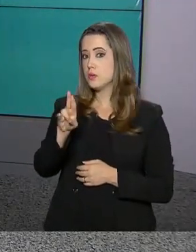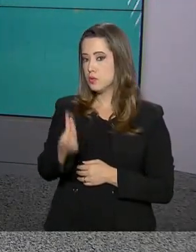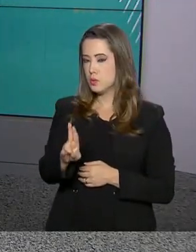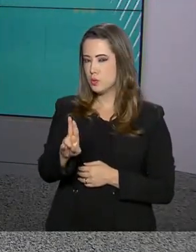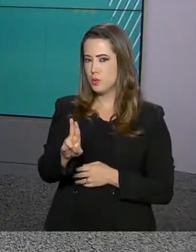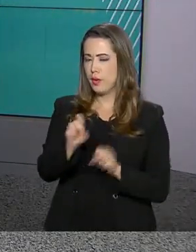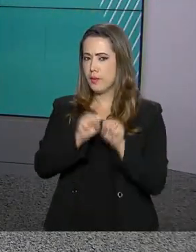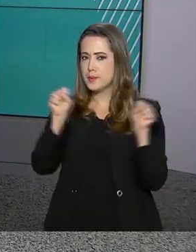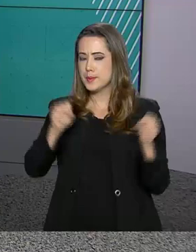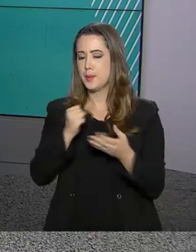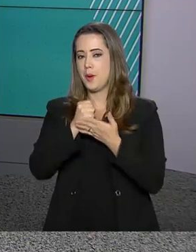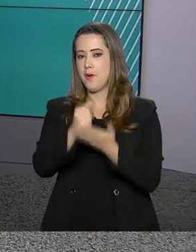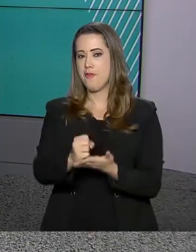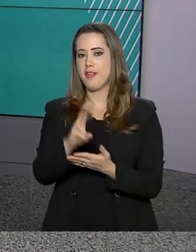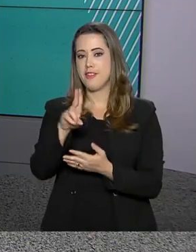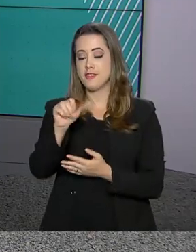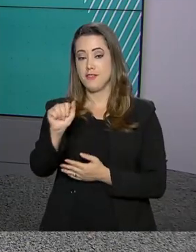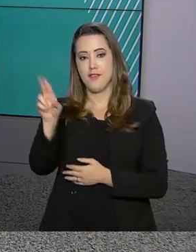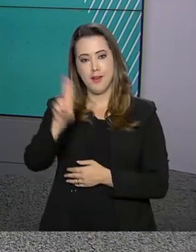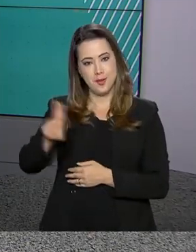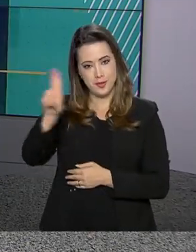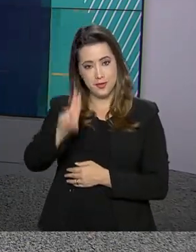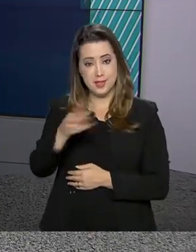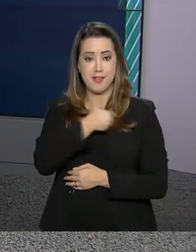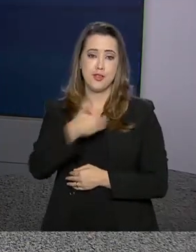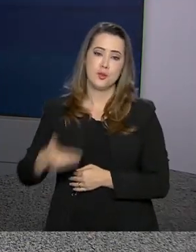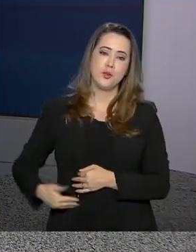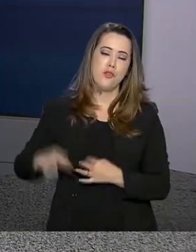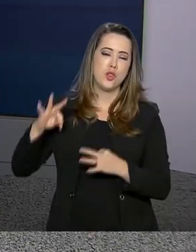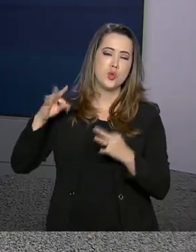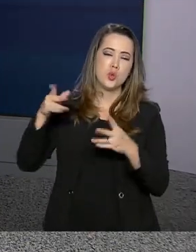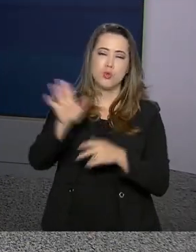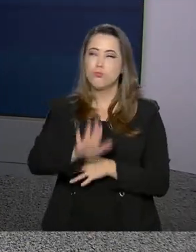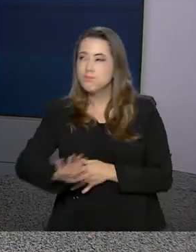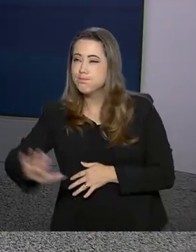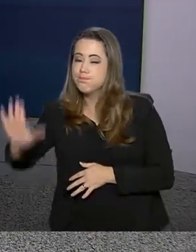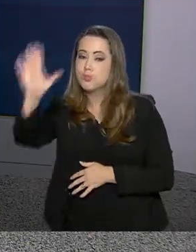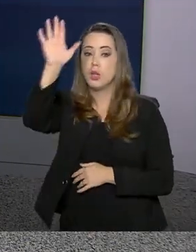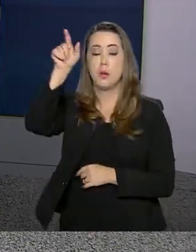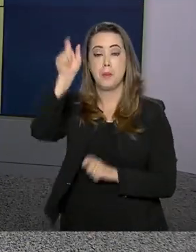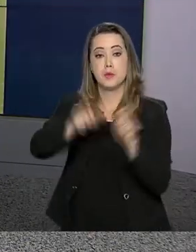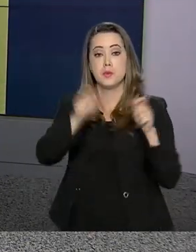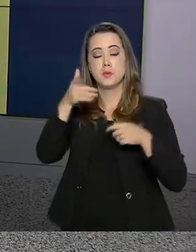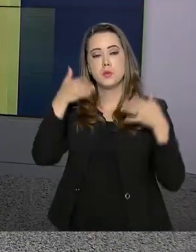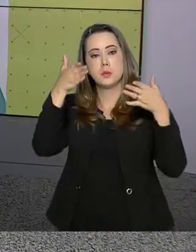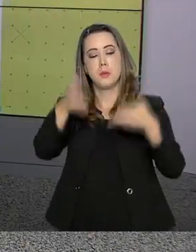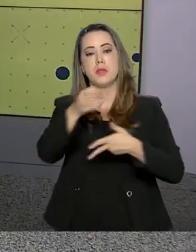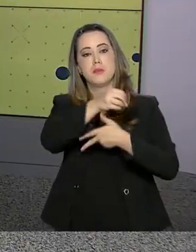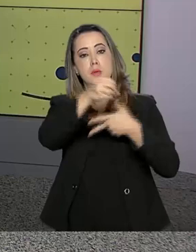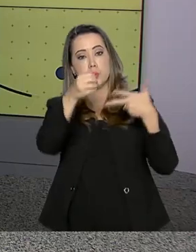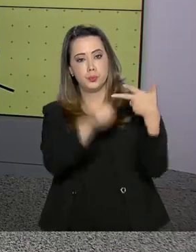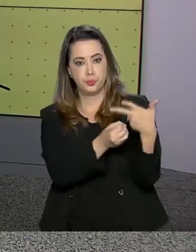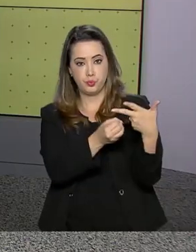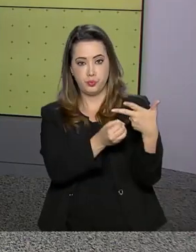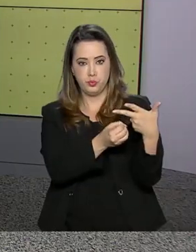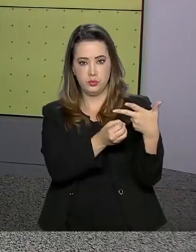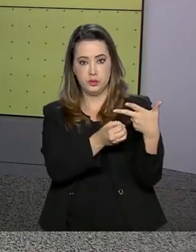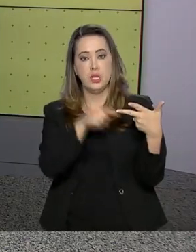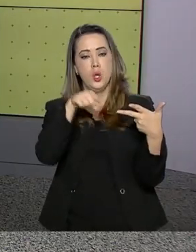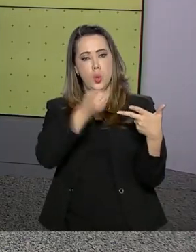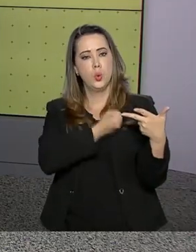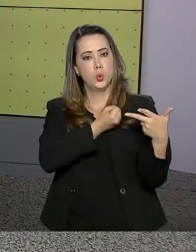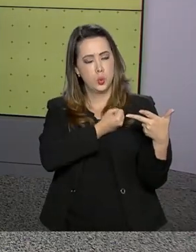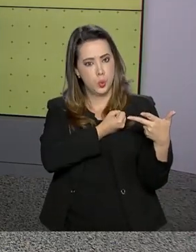oferece vagas em instituições de ensino superior públicas de todo o país para candidatos participantes do Enem. O número de